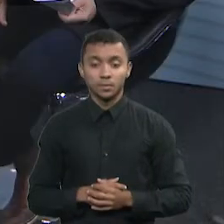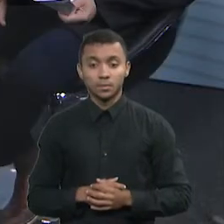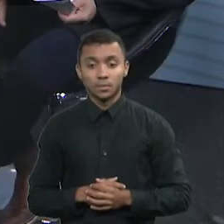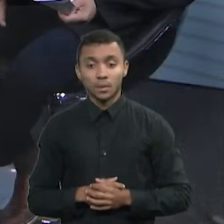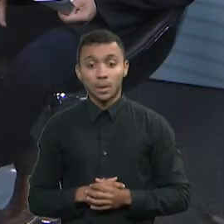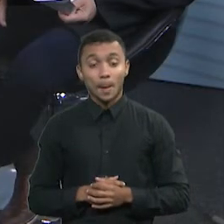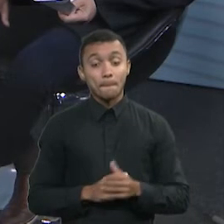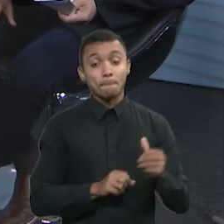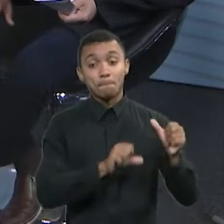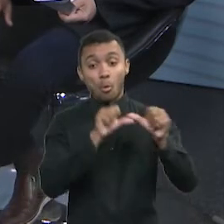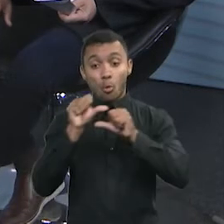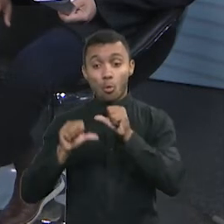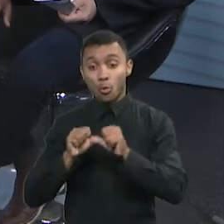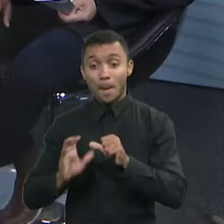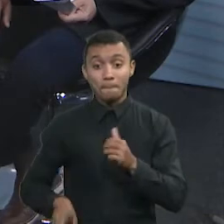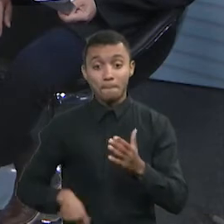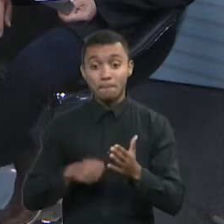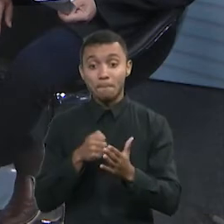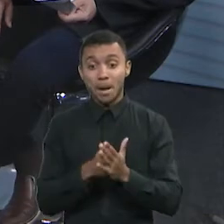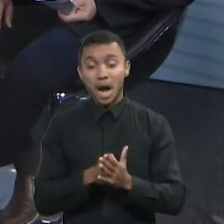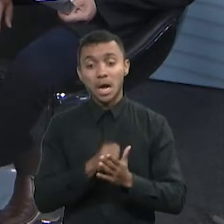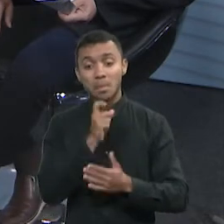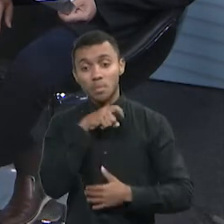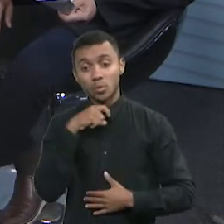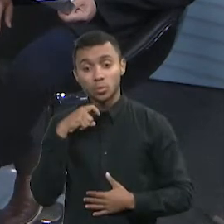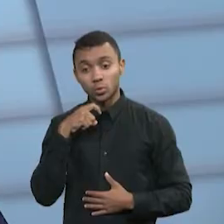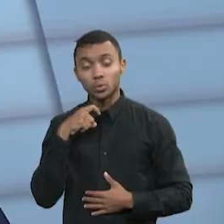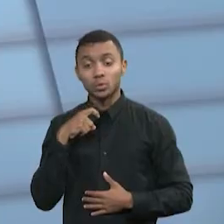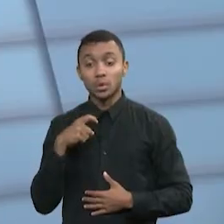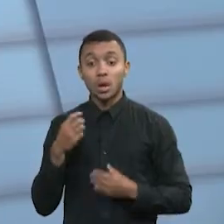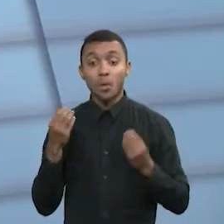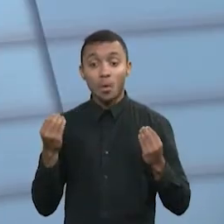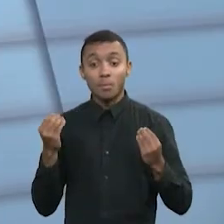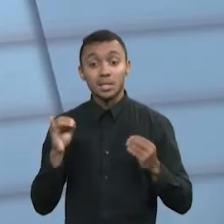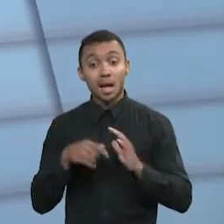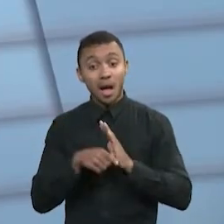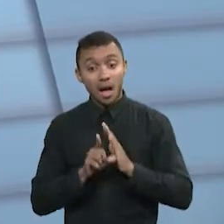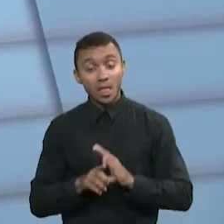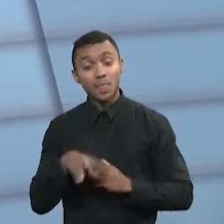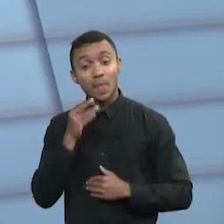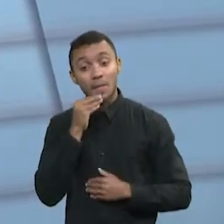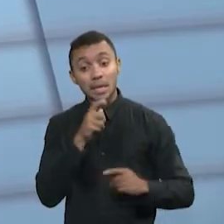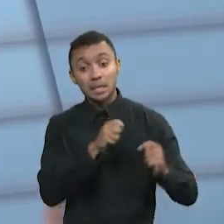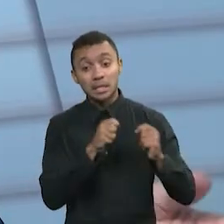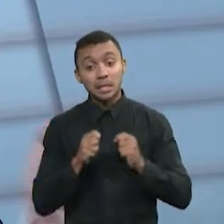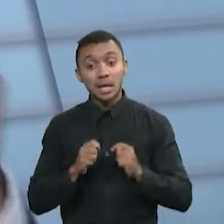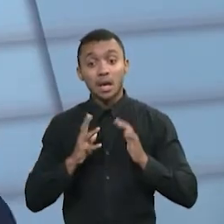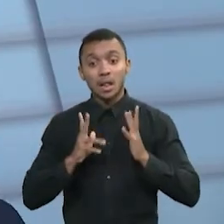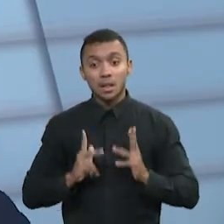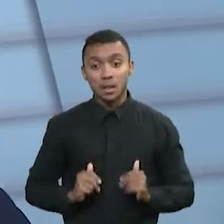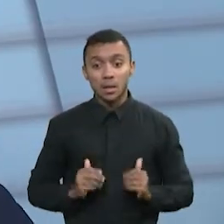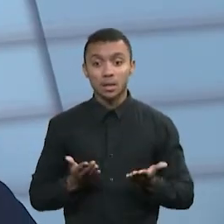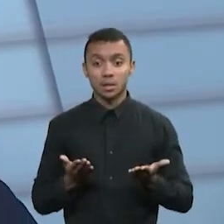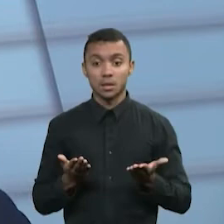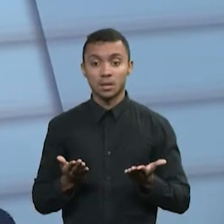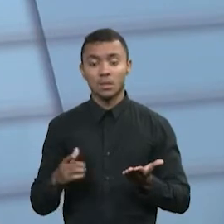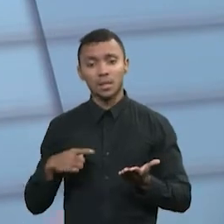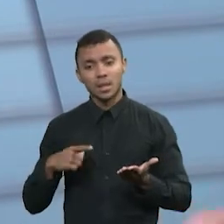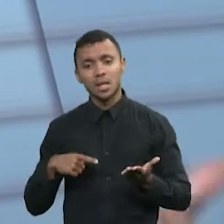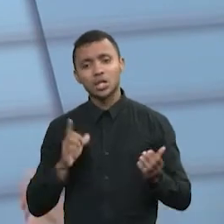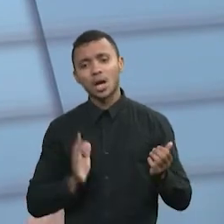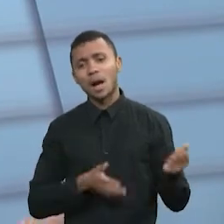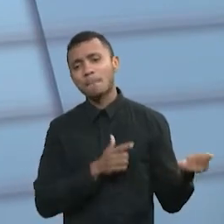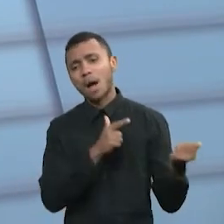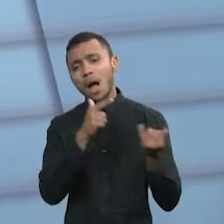do ponto de vista de que, como se falar numa reforma tributária antes de uma reforma administrativa eficiente, dentre tantas outras reformas, o